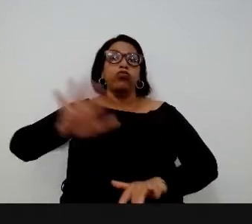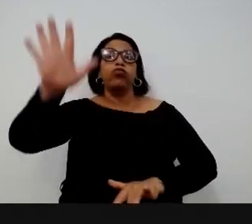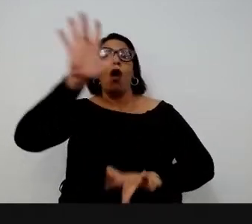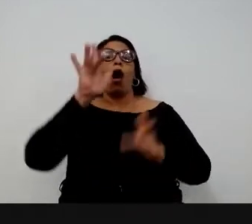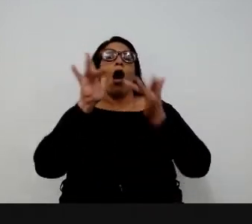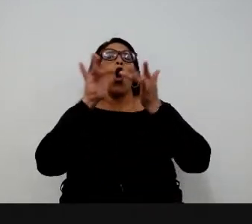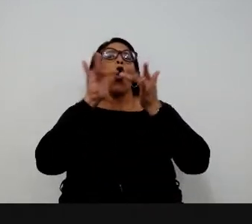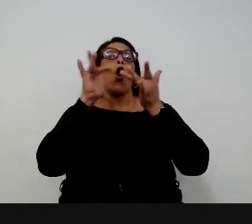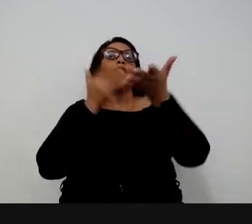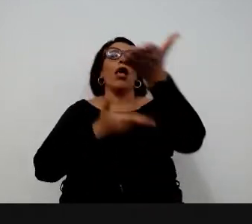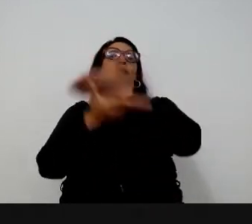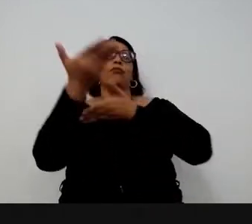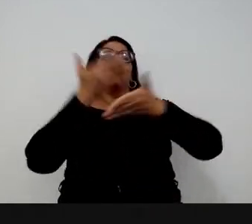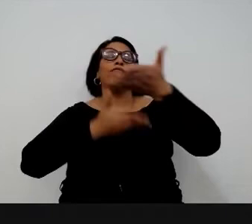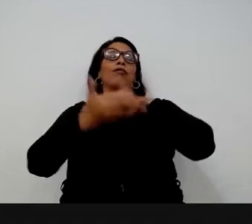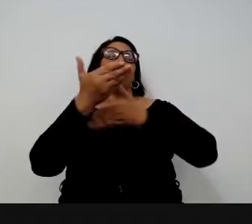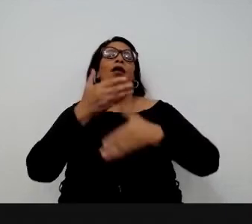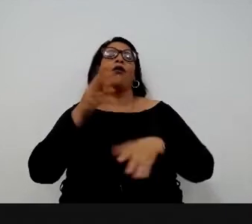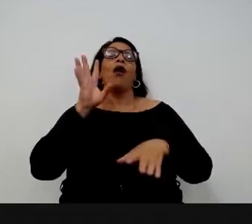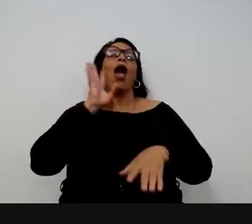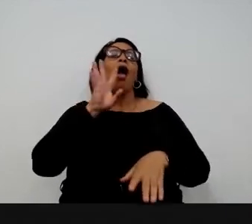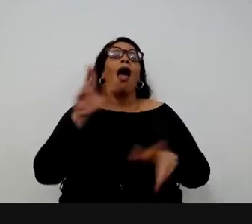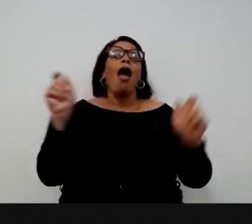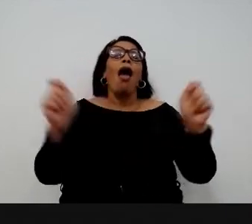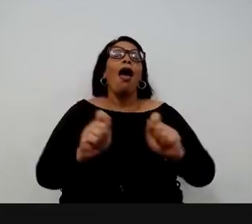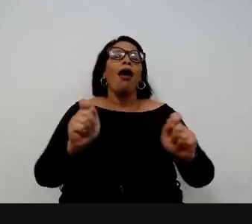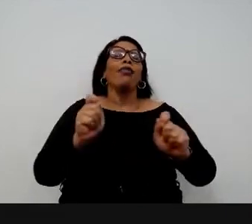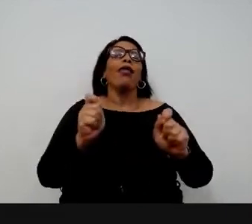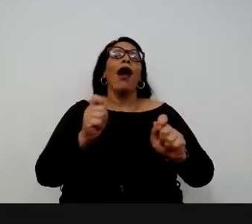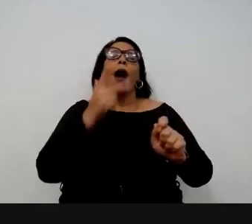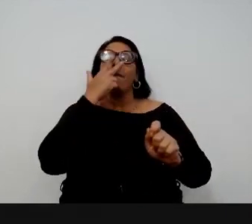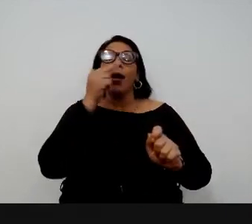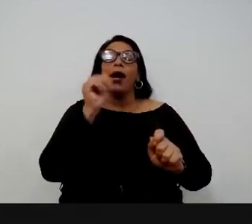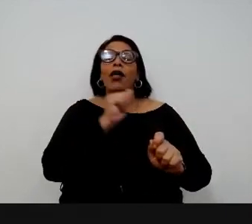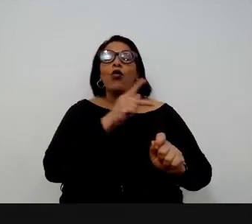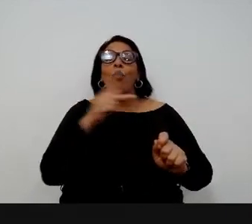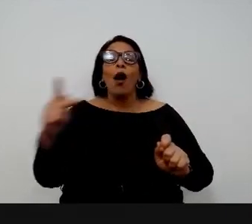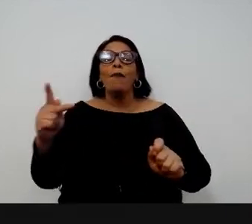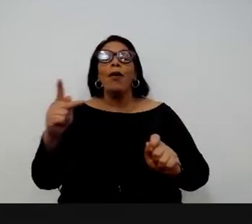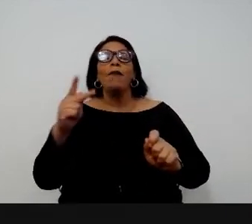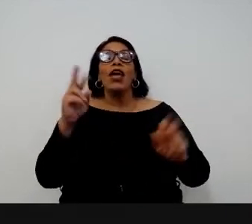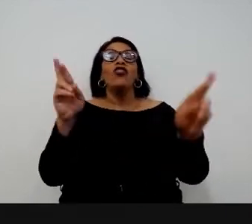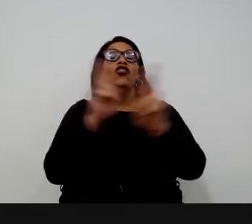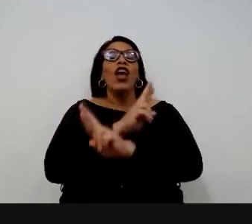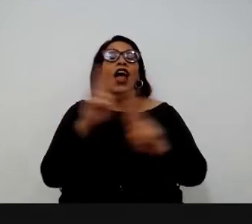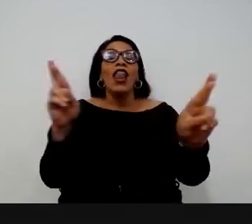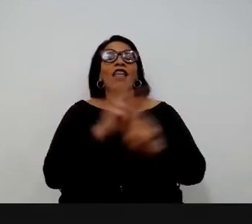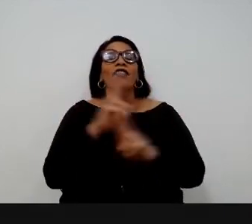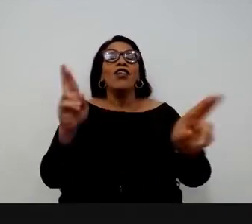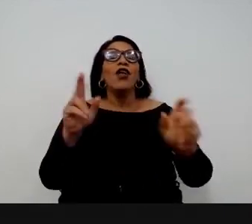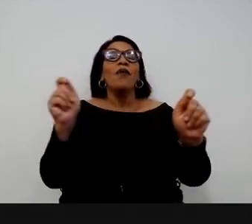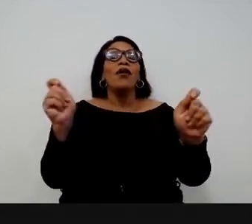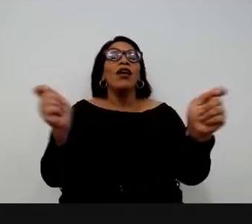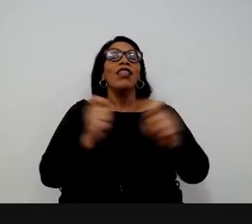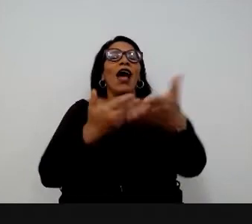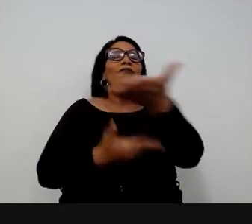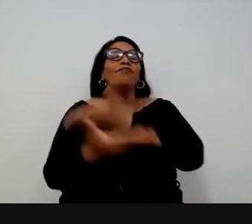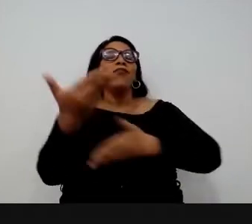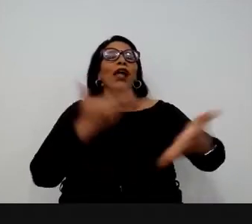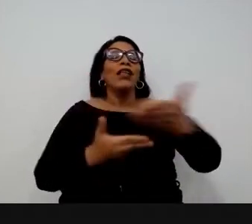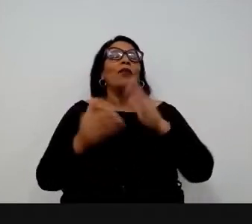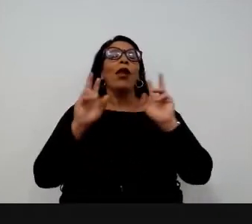ali no melhor mecanismo de aplicativos de dates, de relacionamento, quando existe ali um